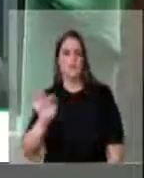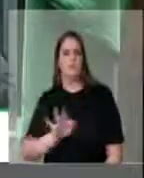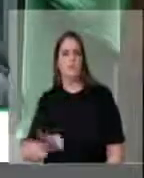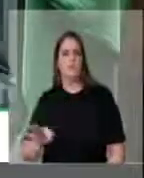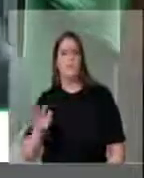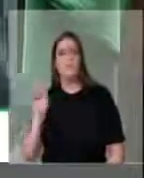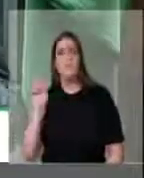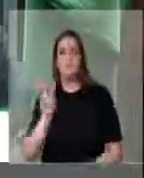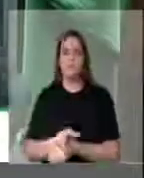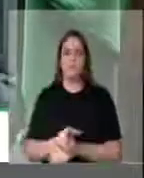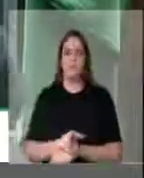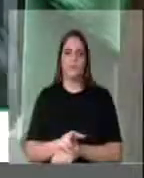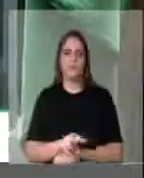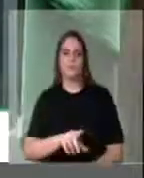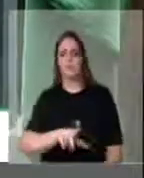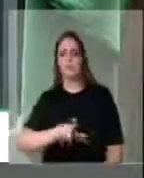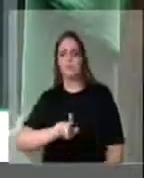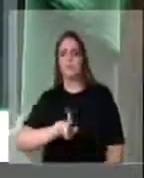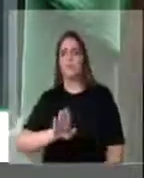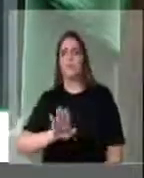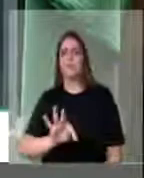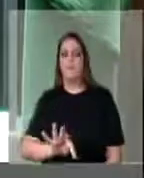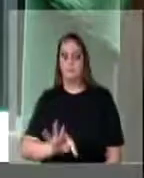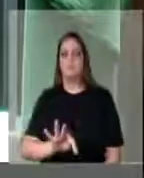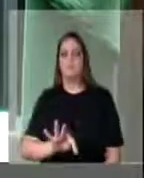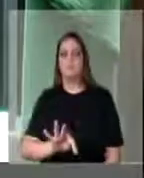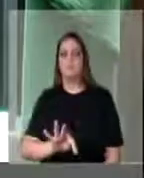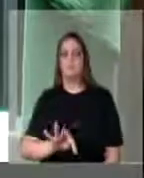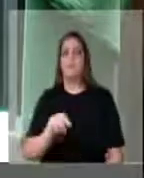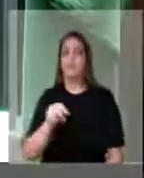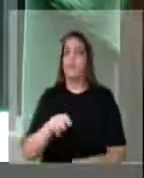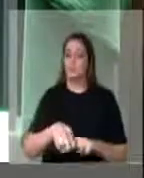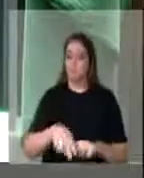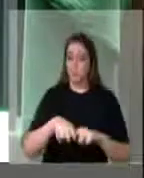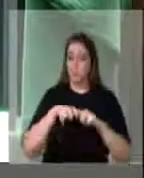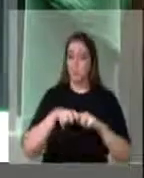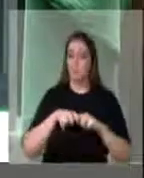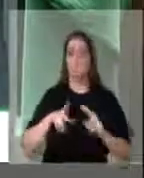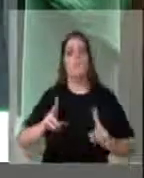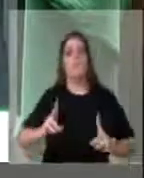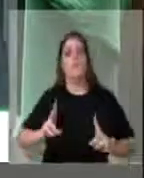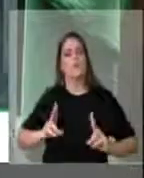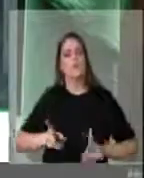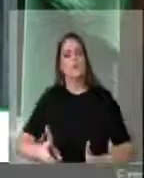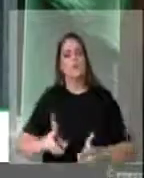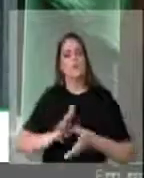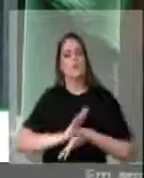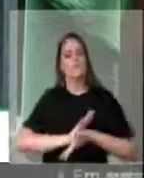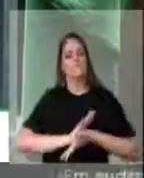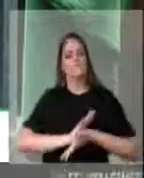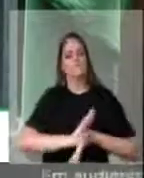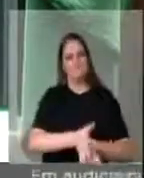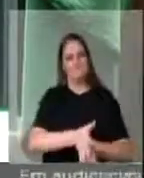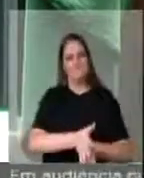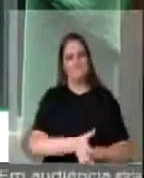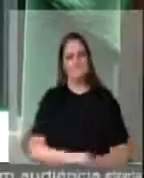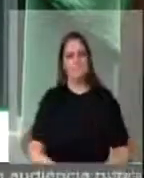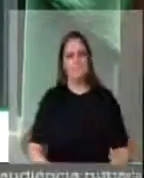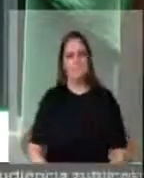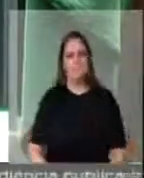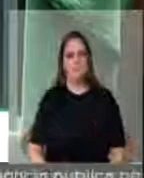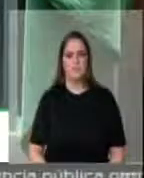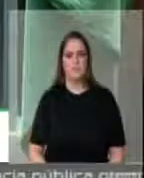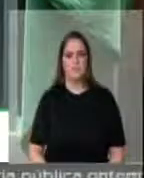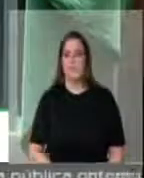a população LGBT é uma das causas da continuidade do preconceito. Nenhum